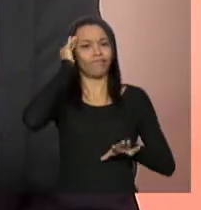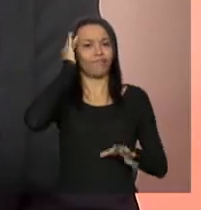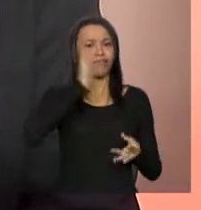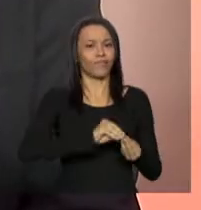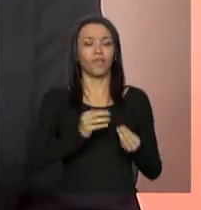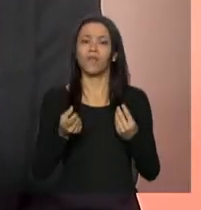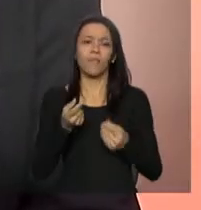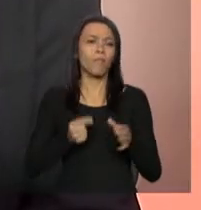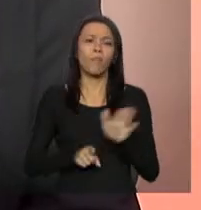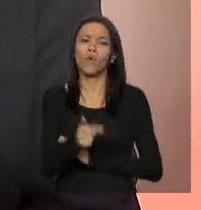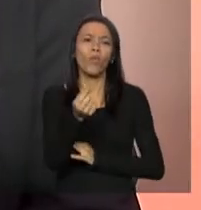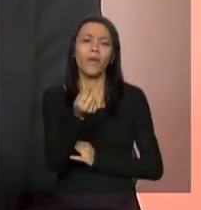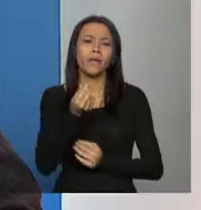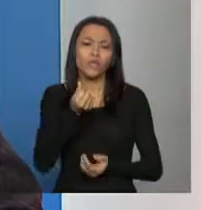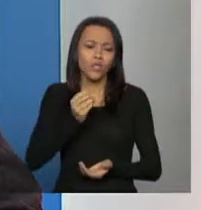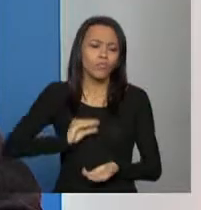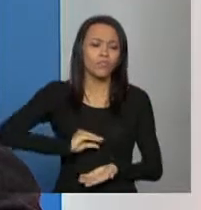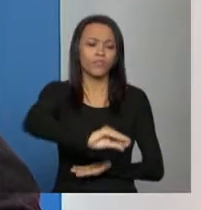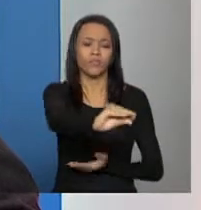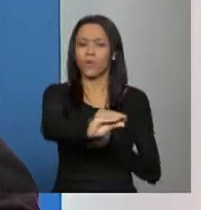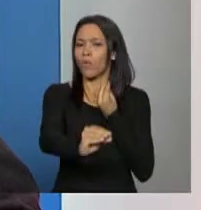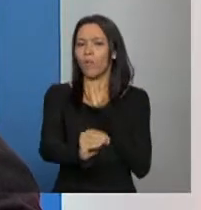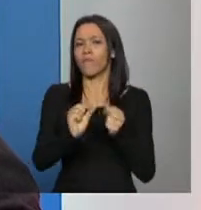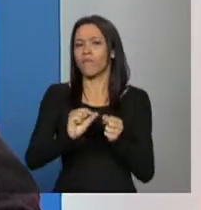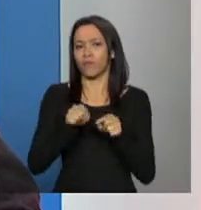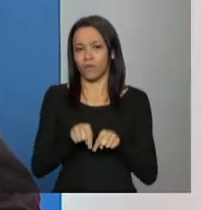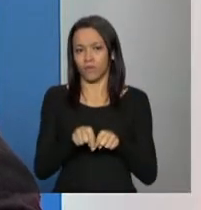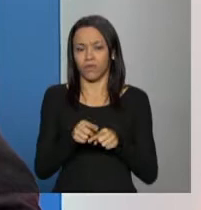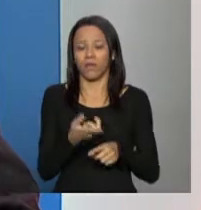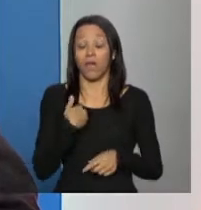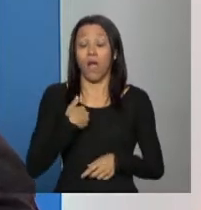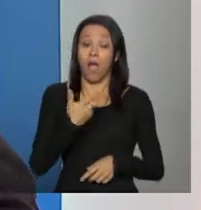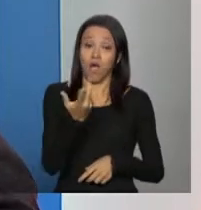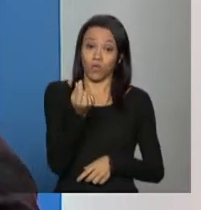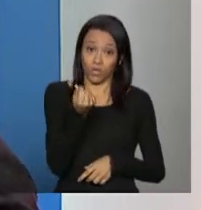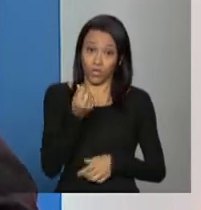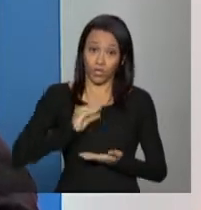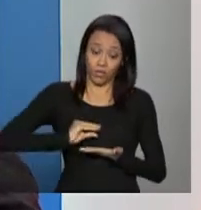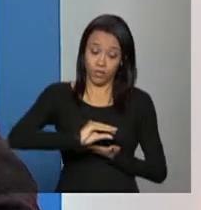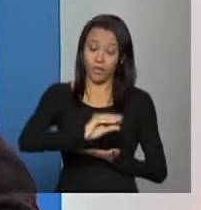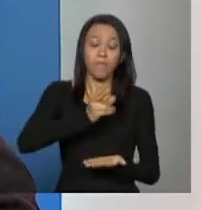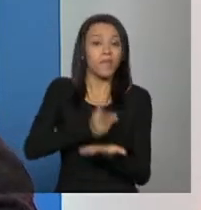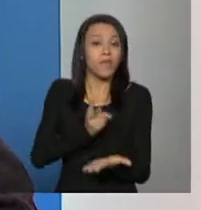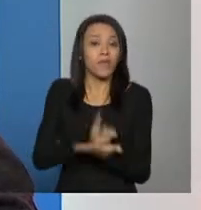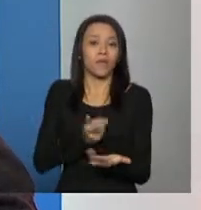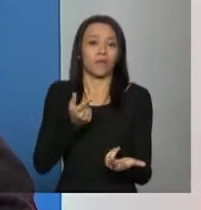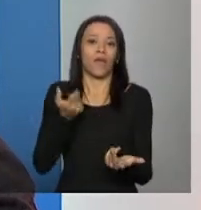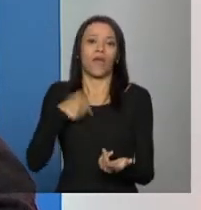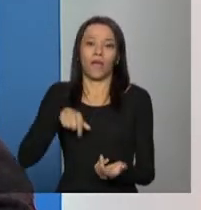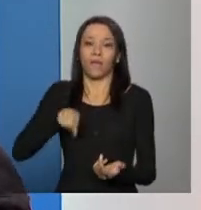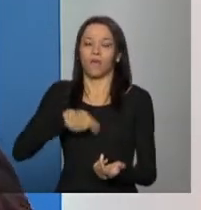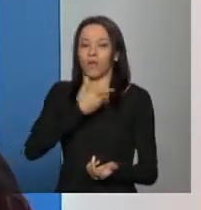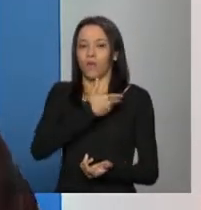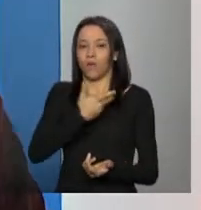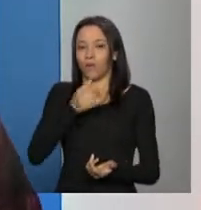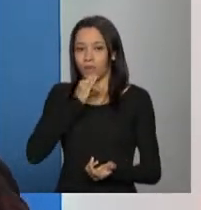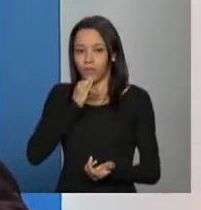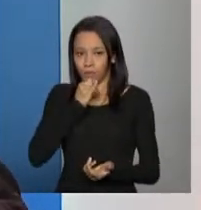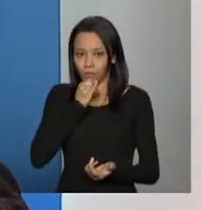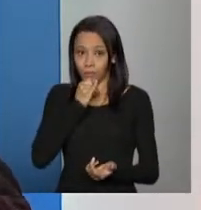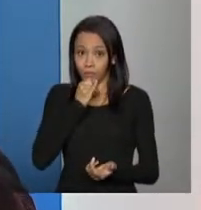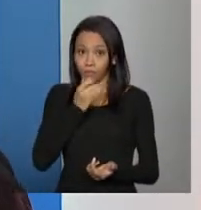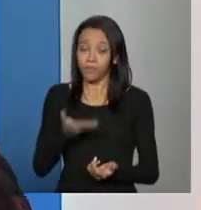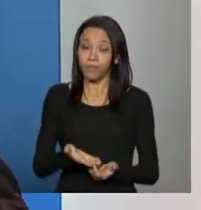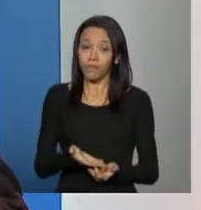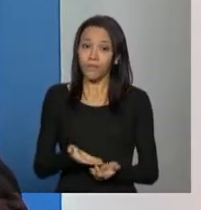transferência, Miriam? Bom, a transferência de recursos na assistência social, ela se dá sempre da mesma forma. É um repasse financeiro feito por